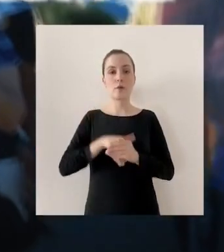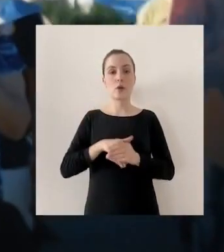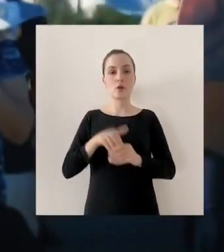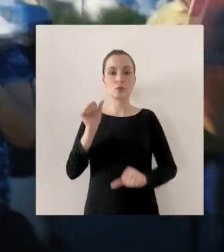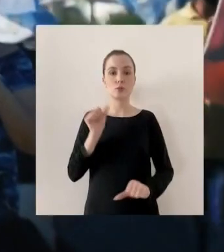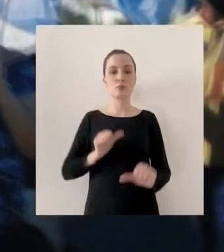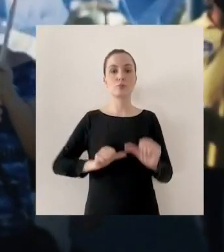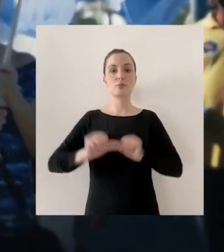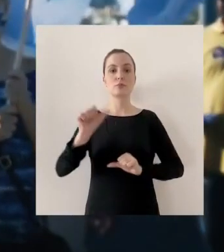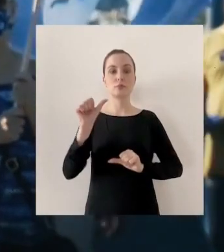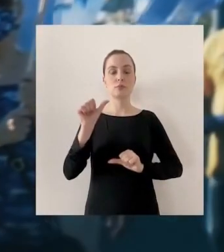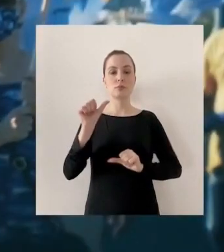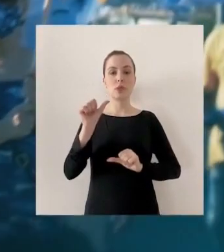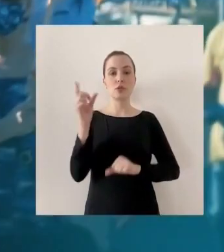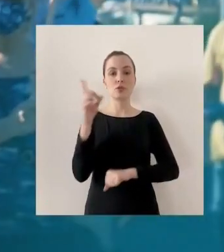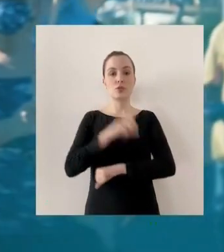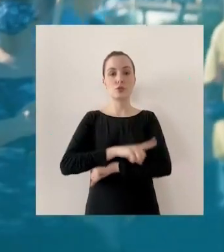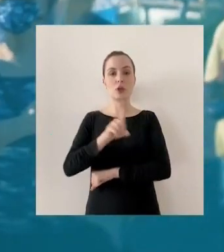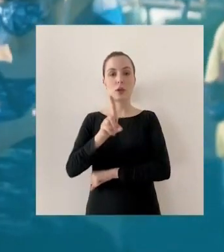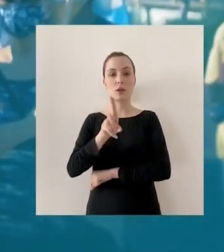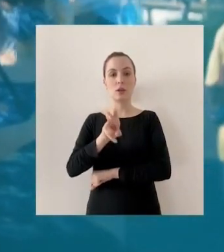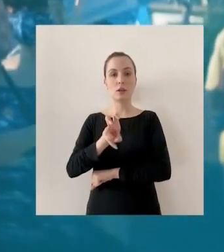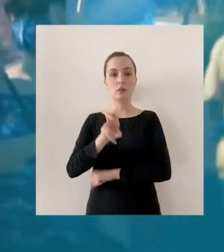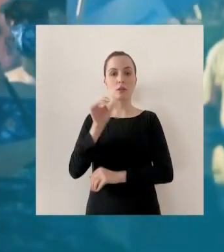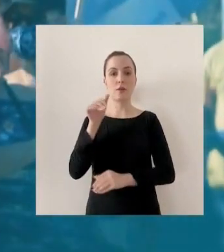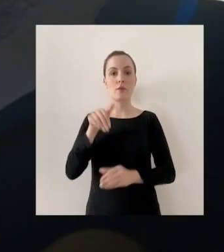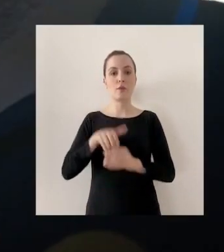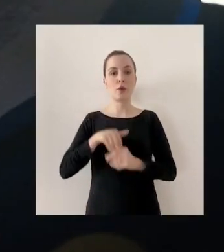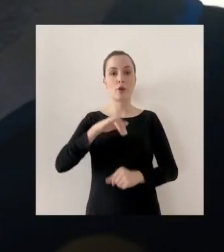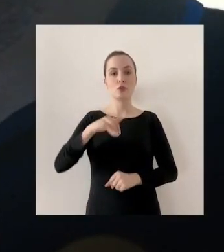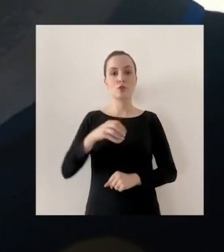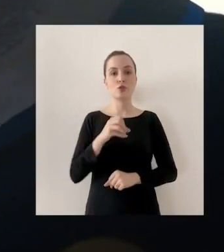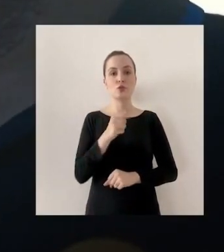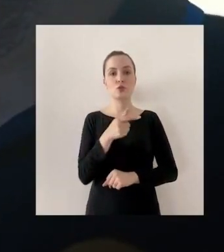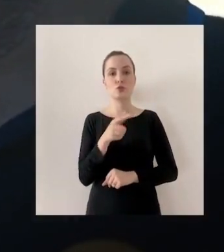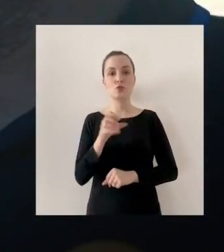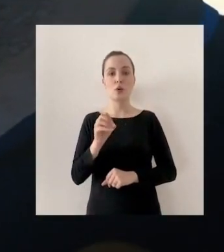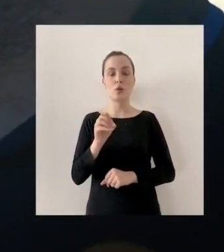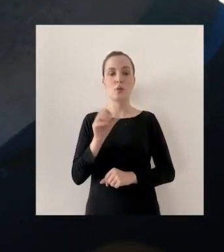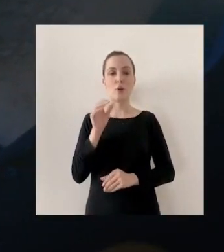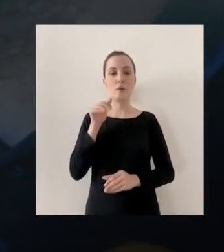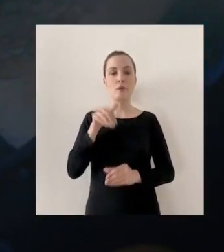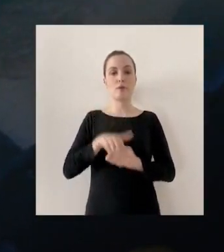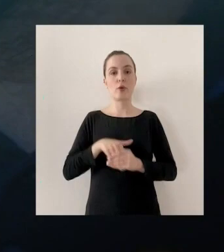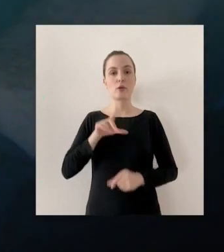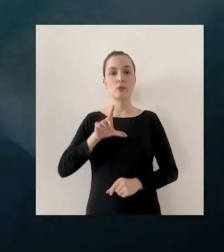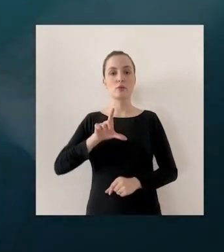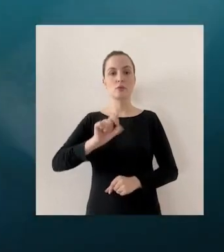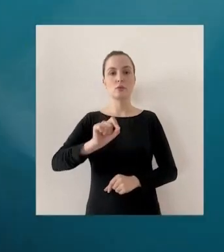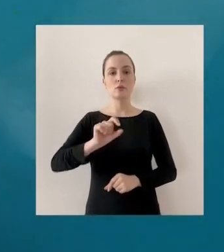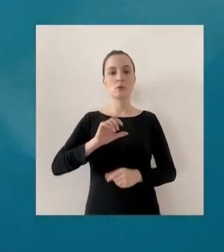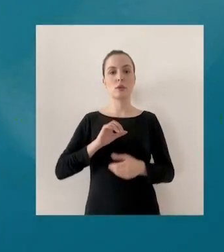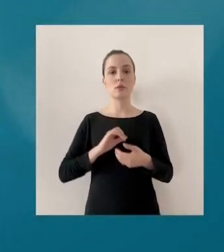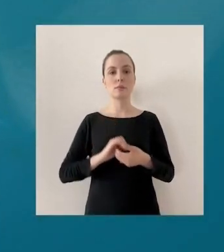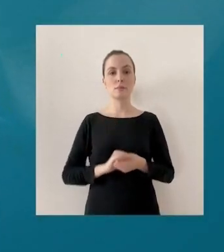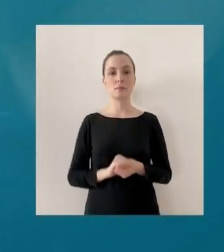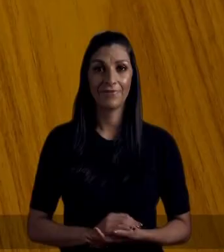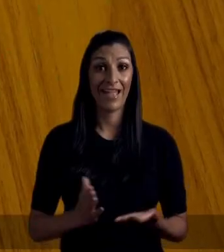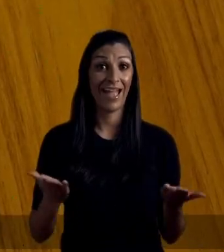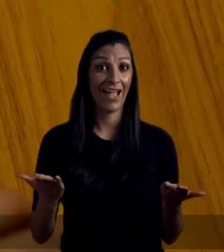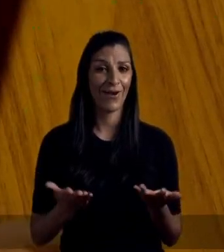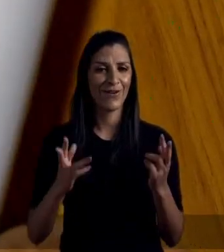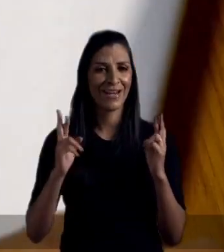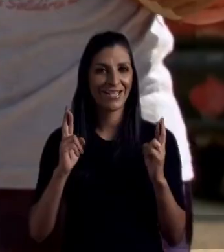podes confiar. Vote pela mudança. Dia 15, vota 10. Vota no João.